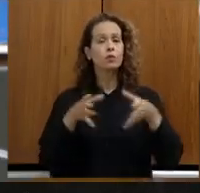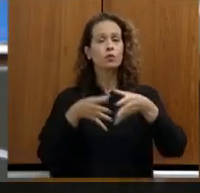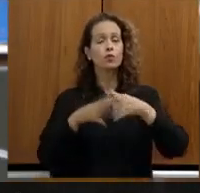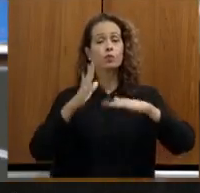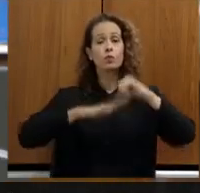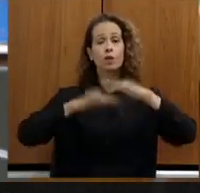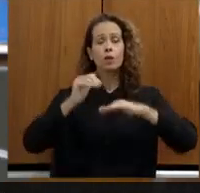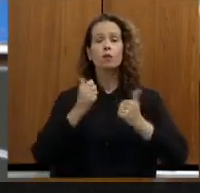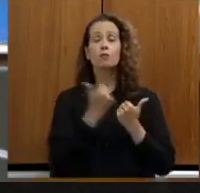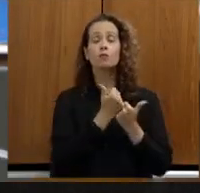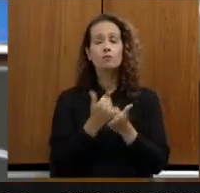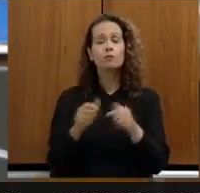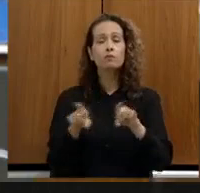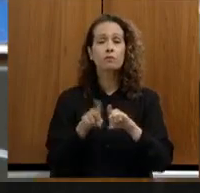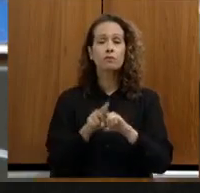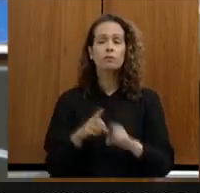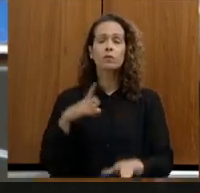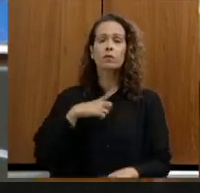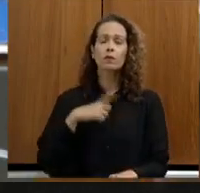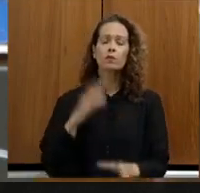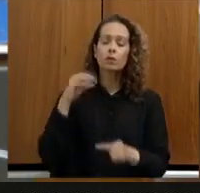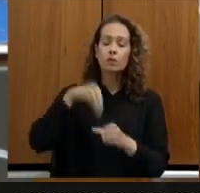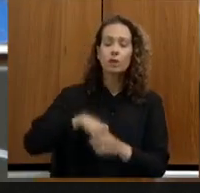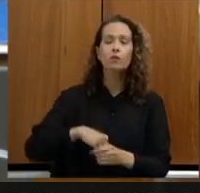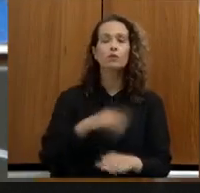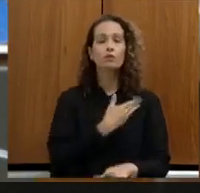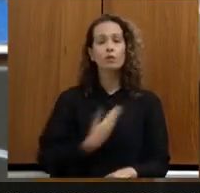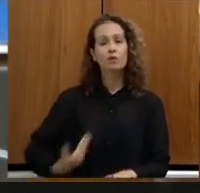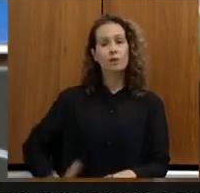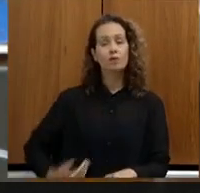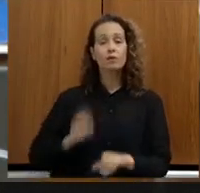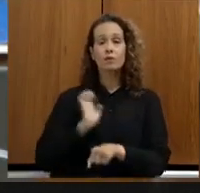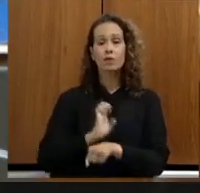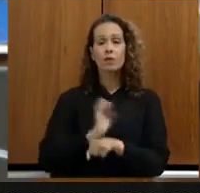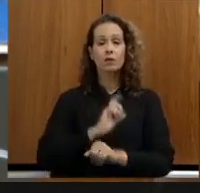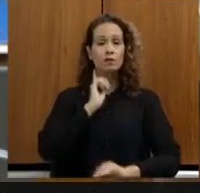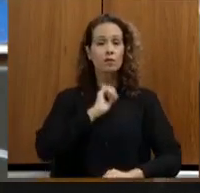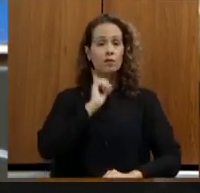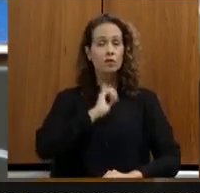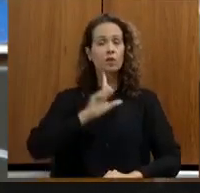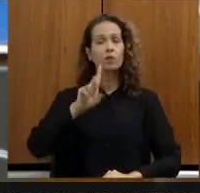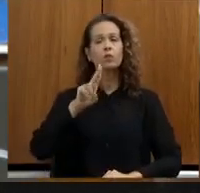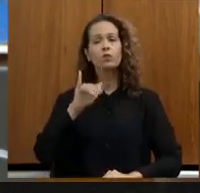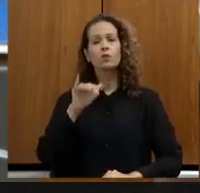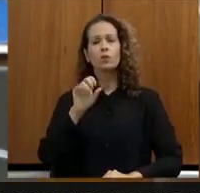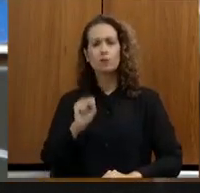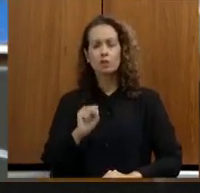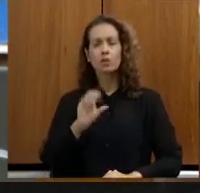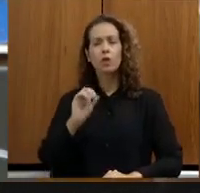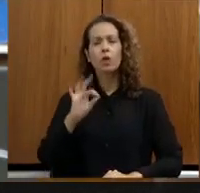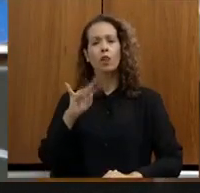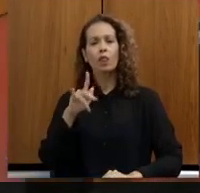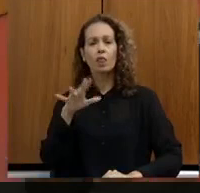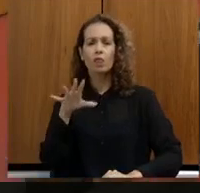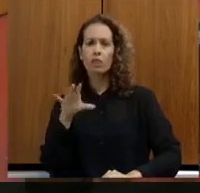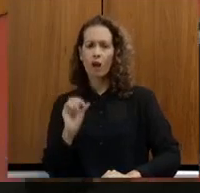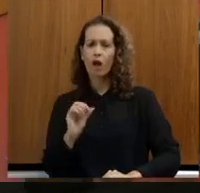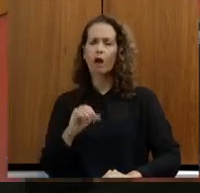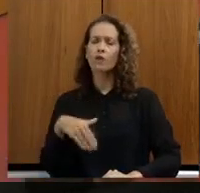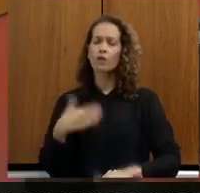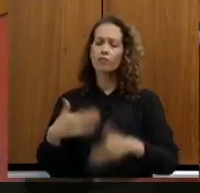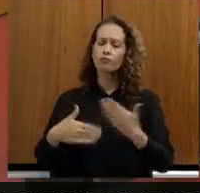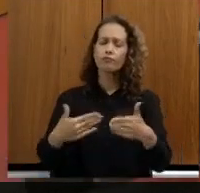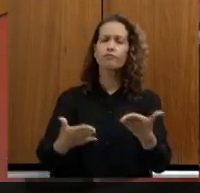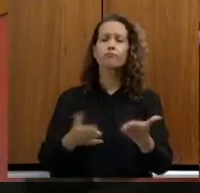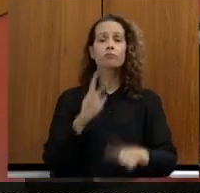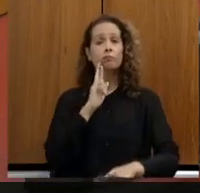nós também temos dentro do governo do estado de Minas Gerais o Luiz Otávio tem conduzido isso com maior celeridade para dar